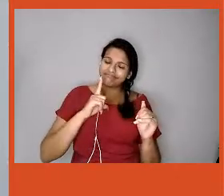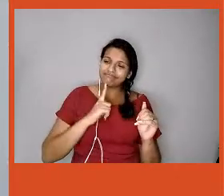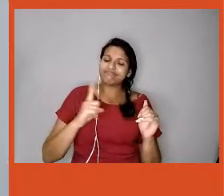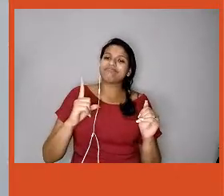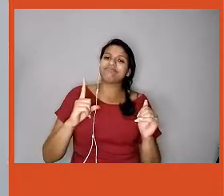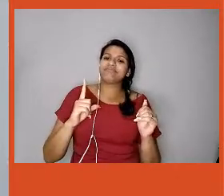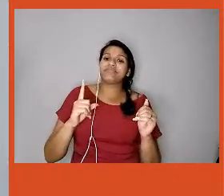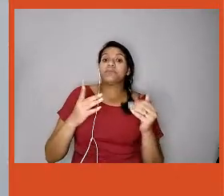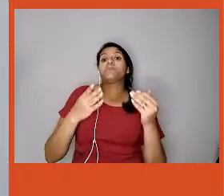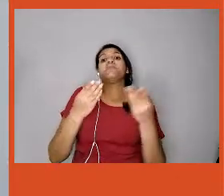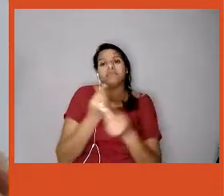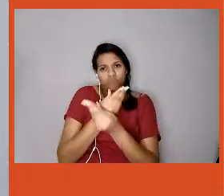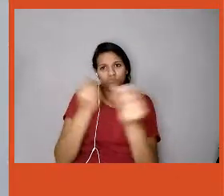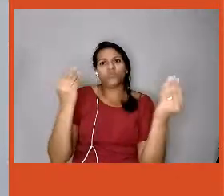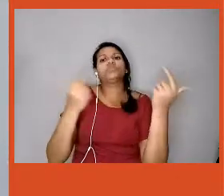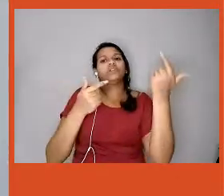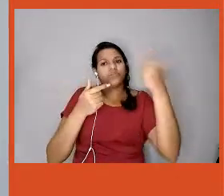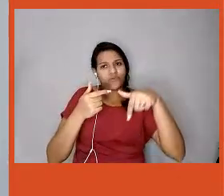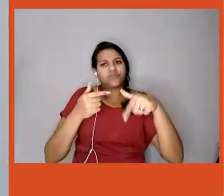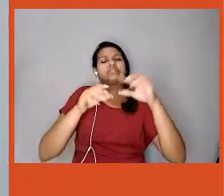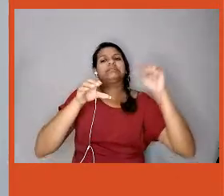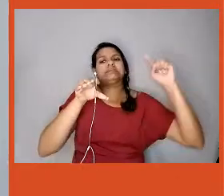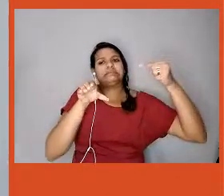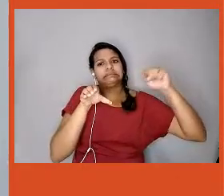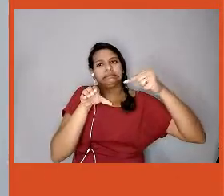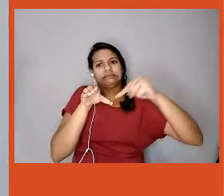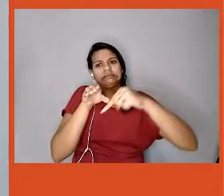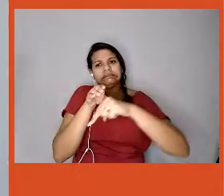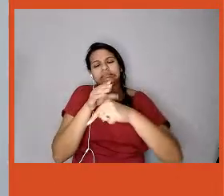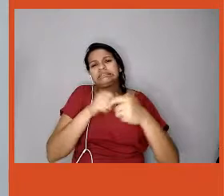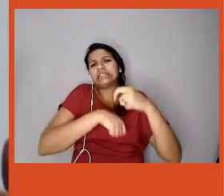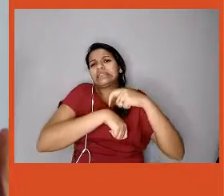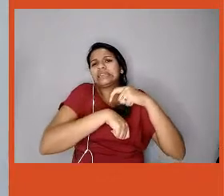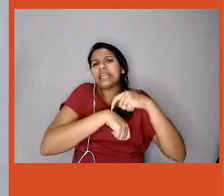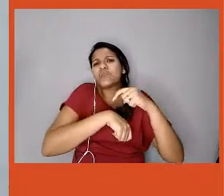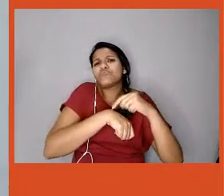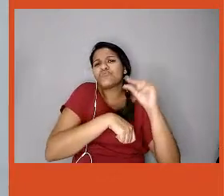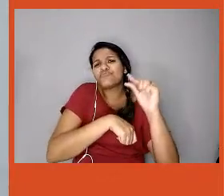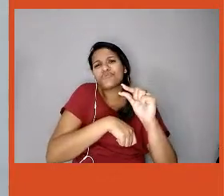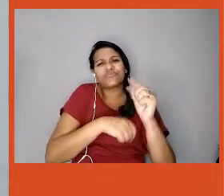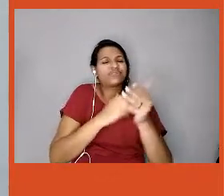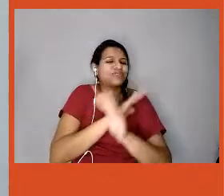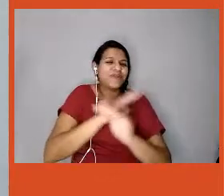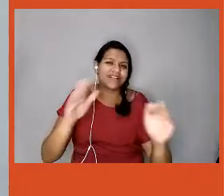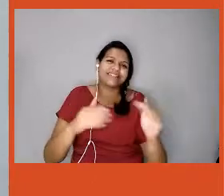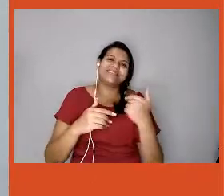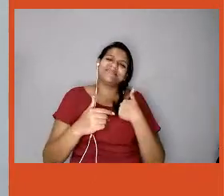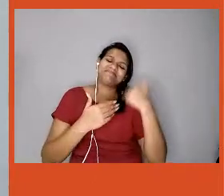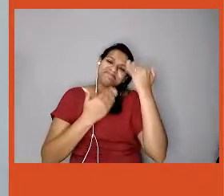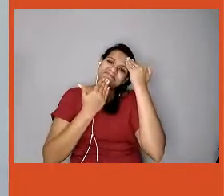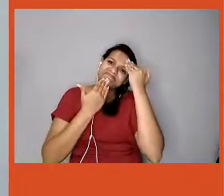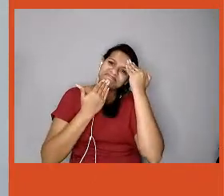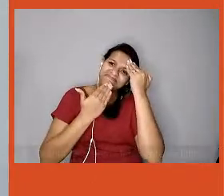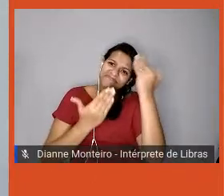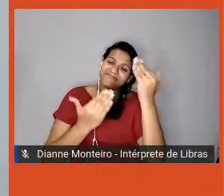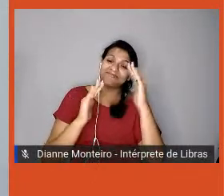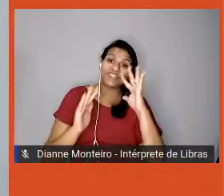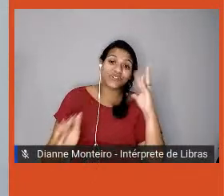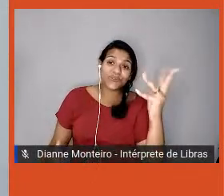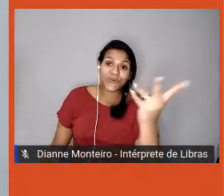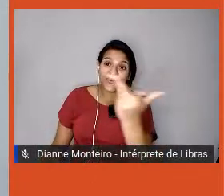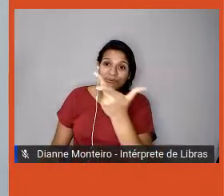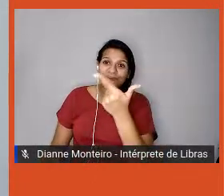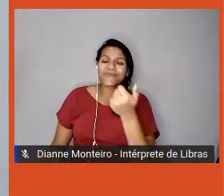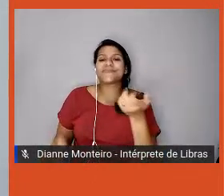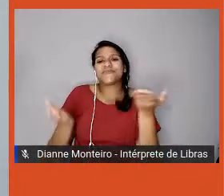tempo, eu tentei abranger o máximo possível, eu queria agradecer muito todas e todos que tiveram e